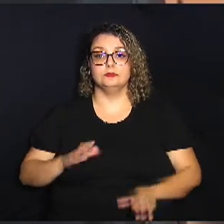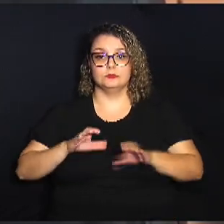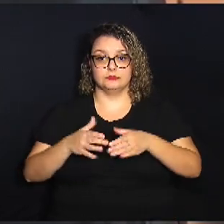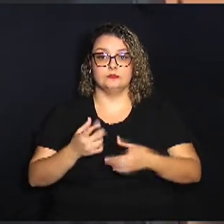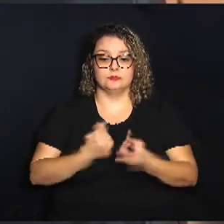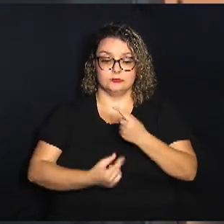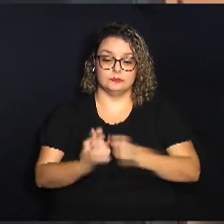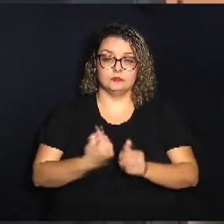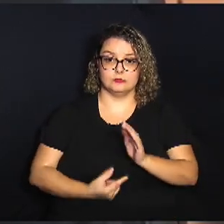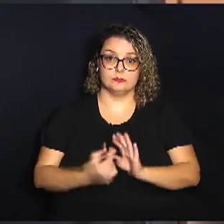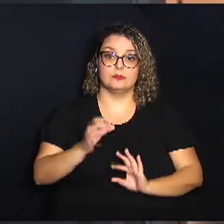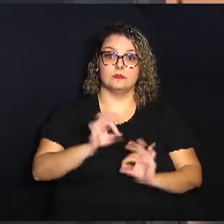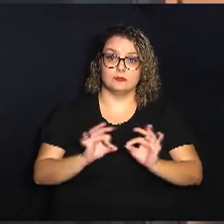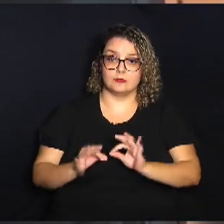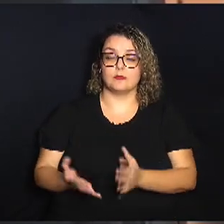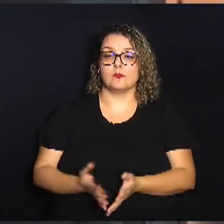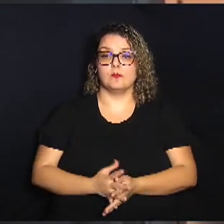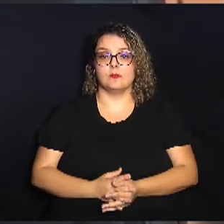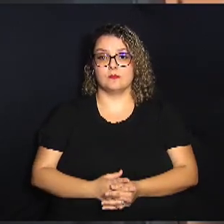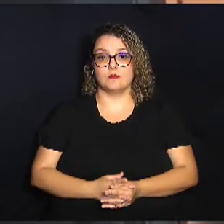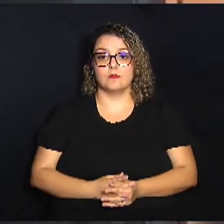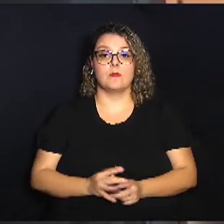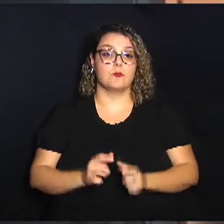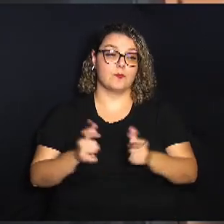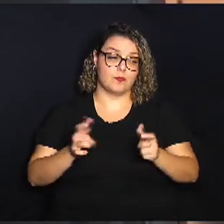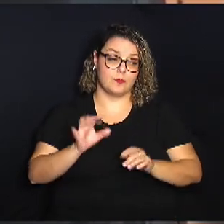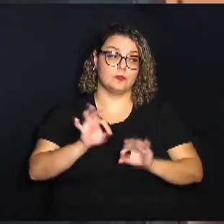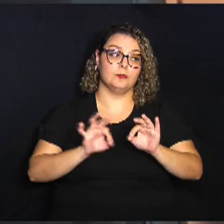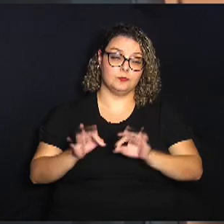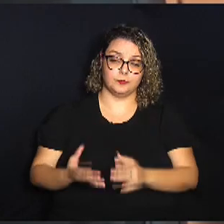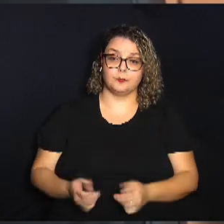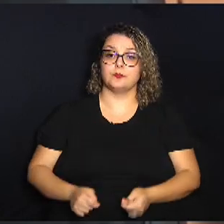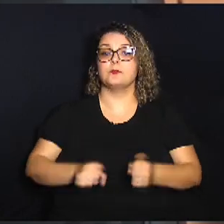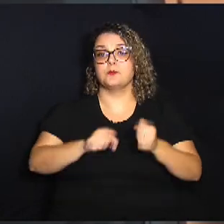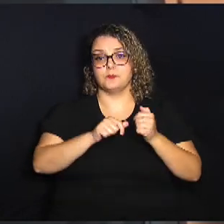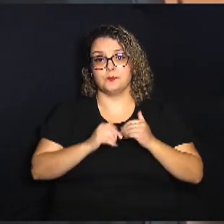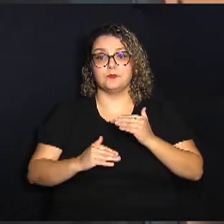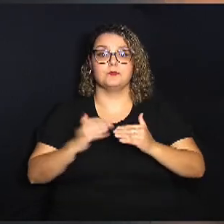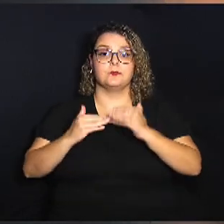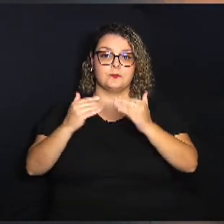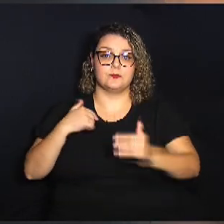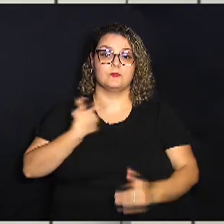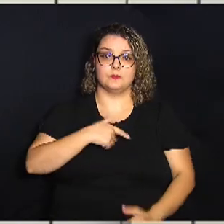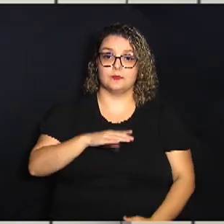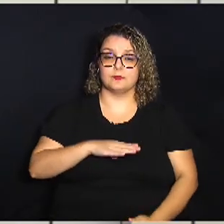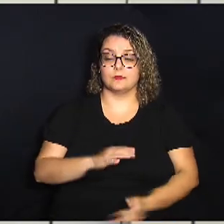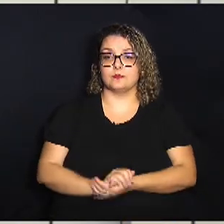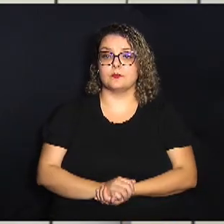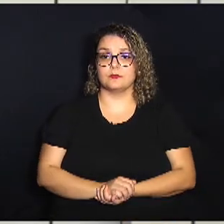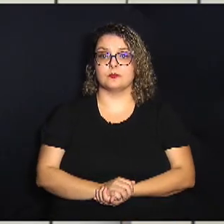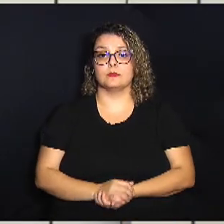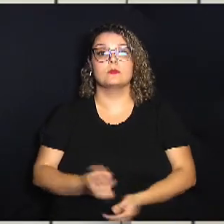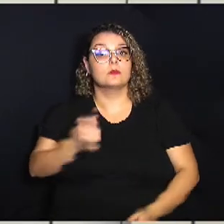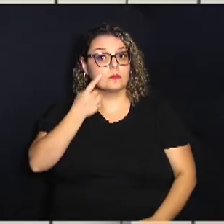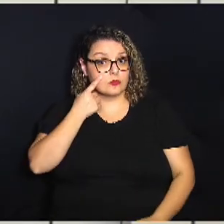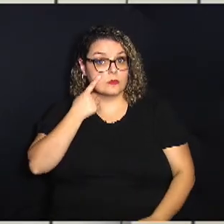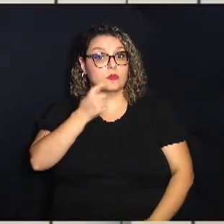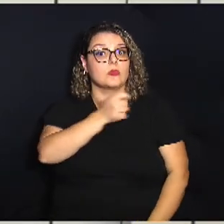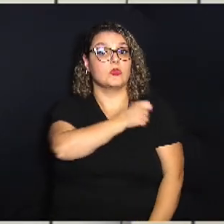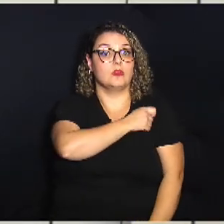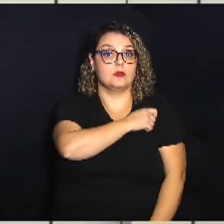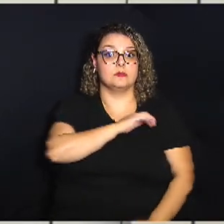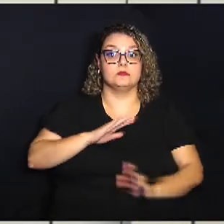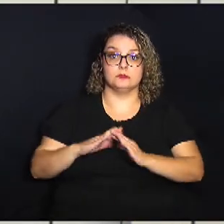finanças e orçamento organizando um grande projeto para o benefício e desenvolvimento da nossa cidade e olha só os alunos do